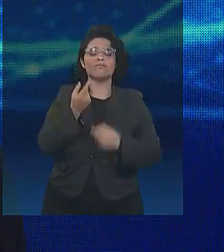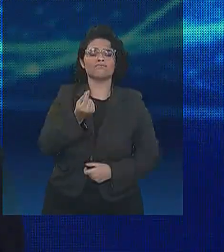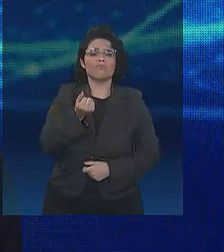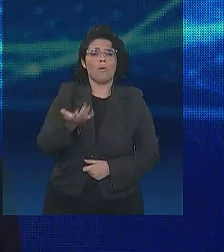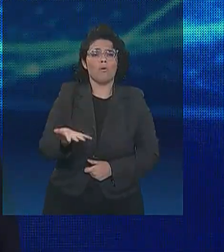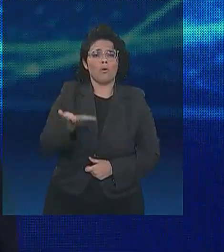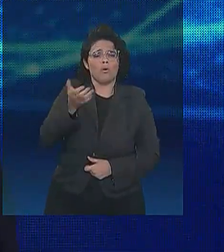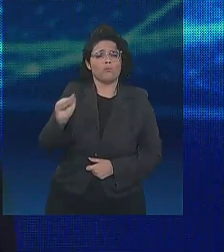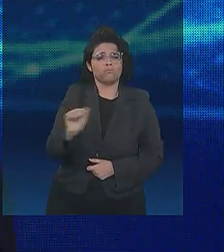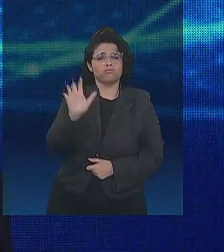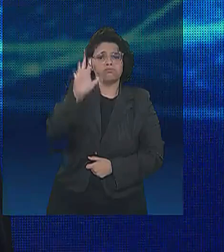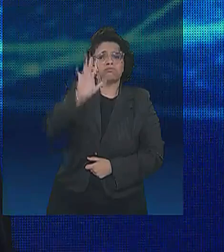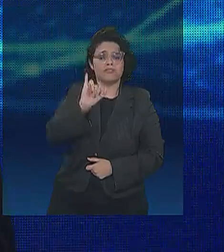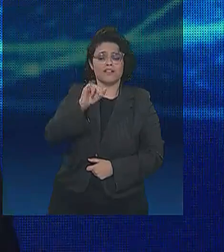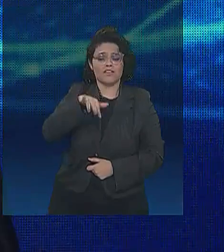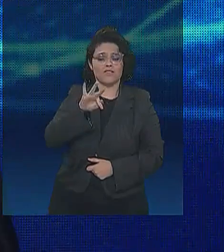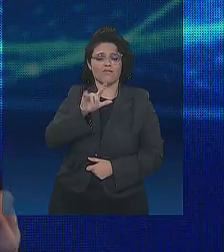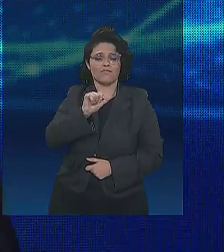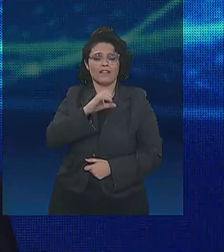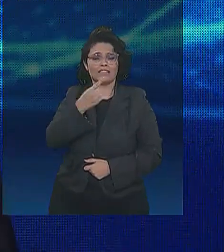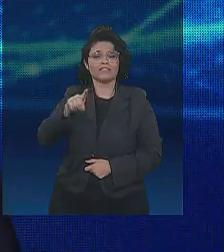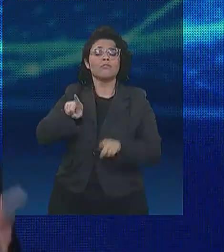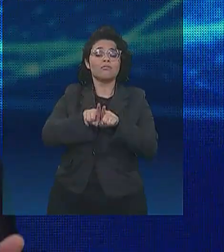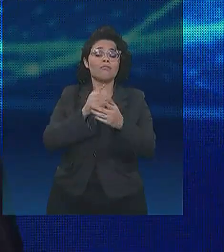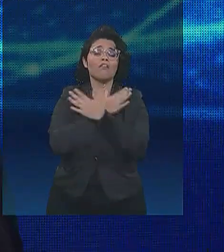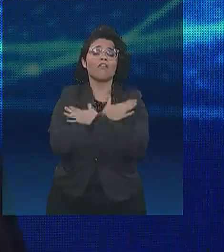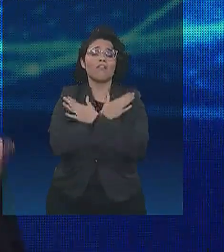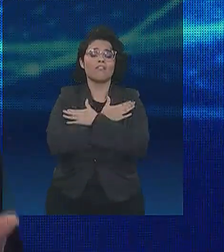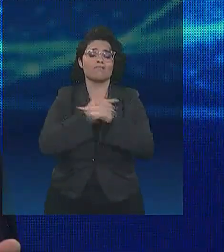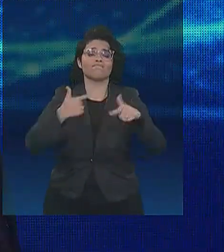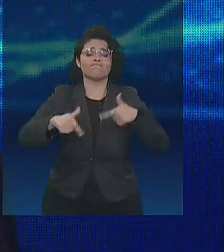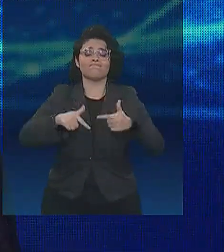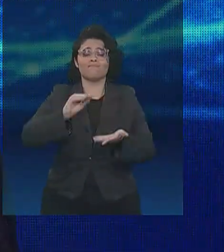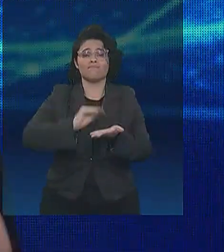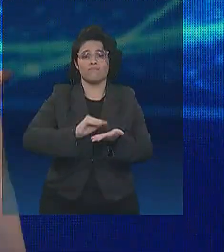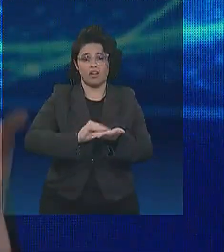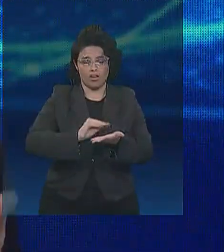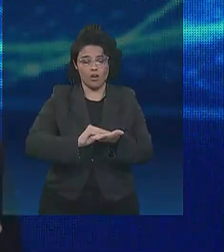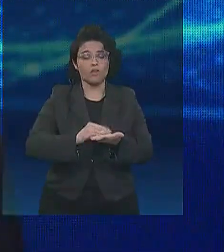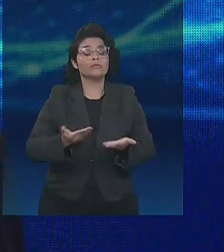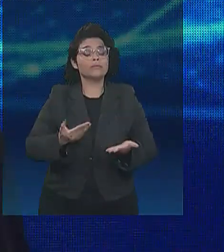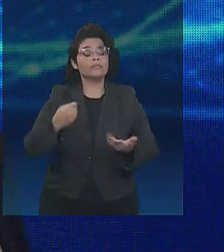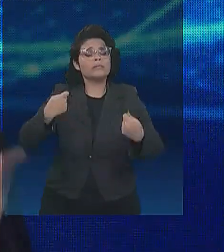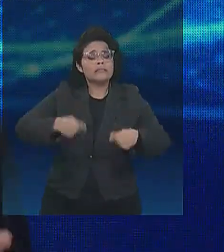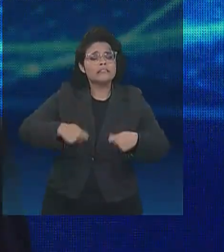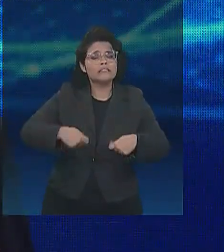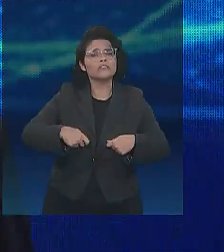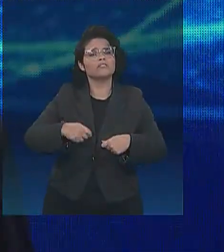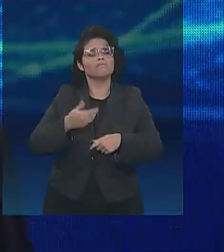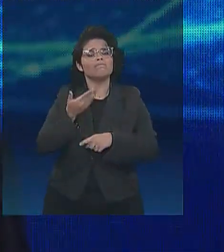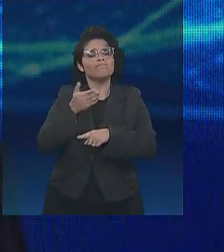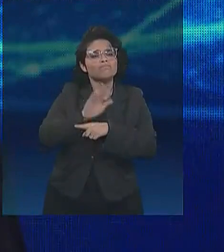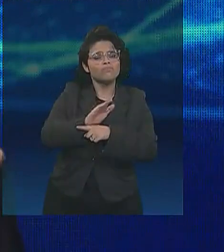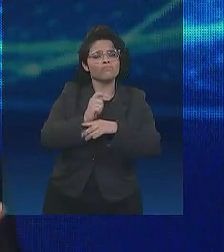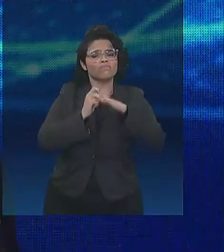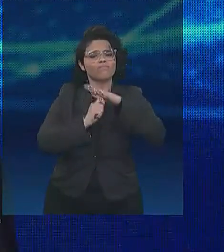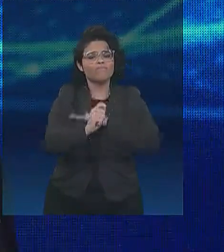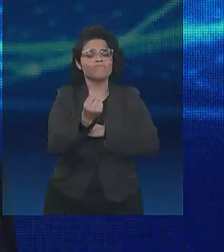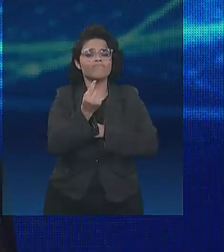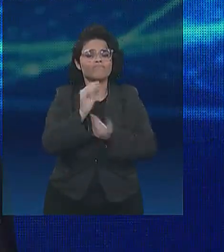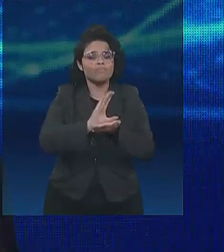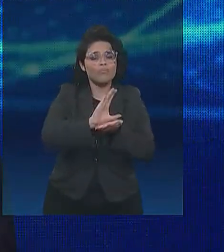emprego. Diante das dificuldades, tem-se falado muito da necessidade de estender os auxílios aos mais